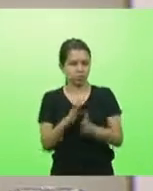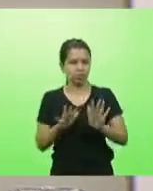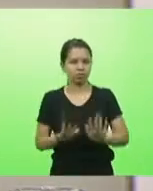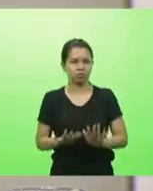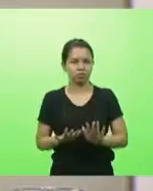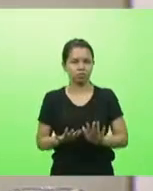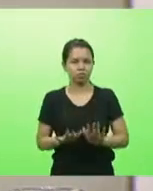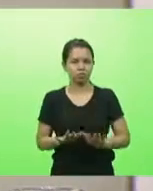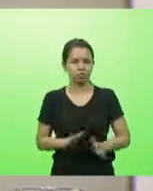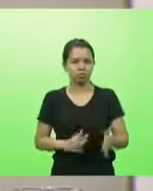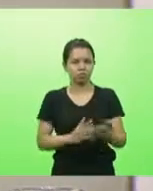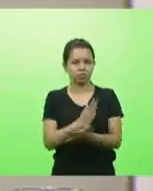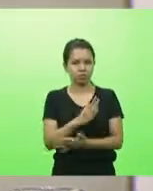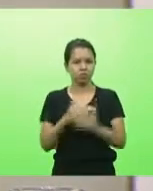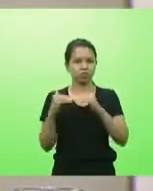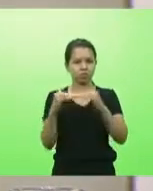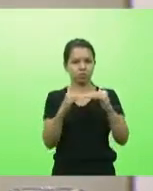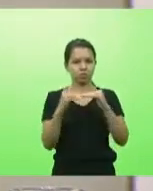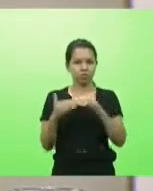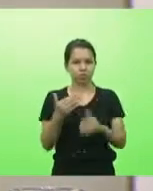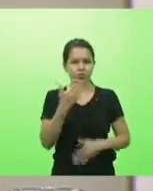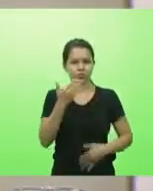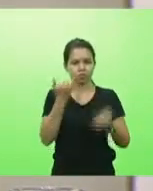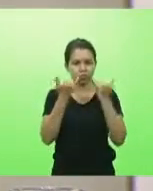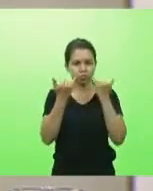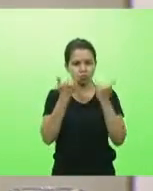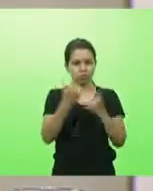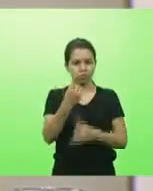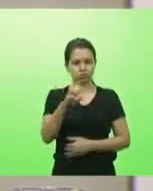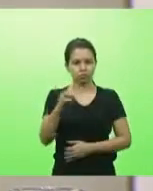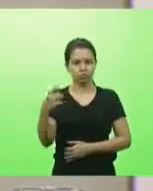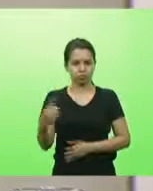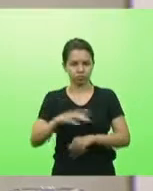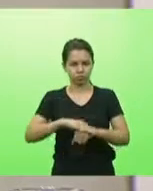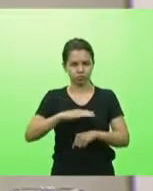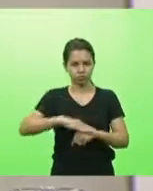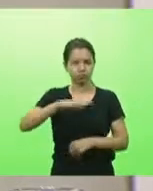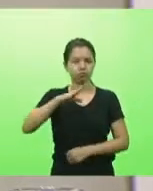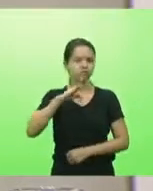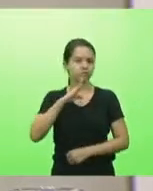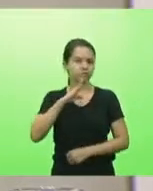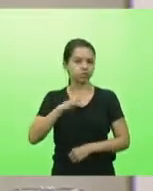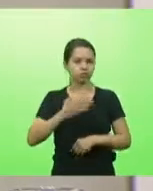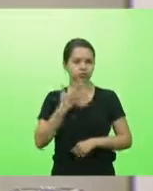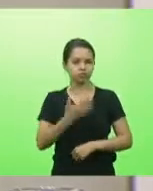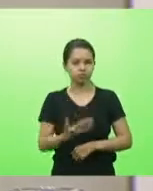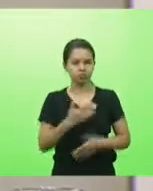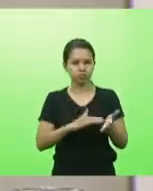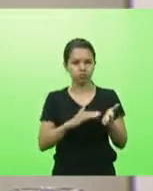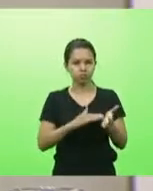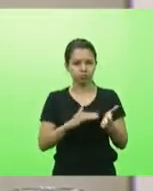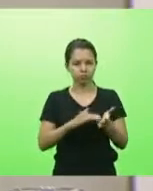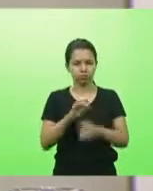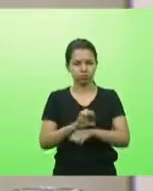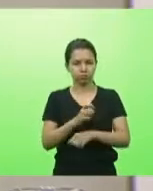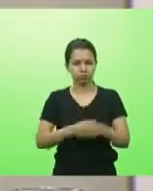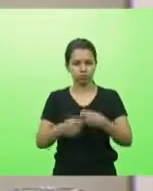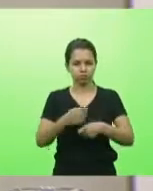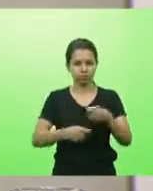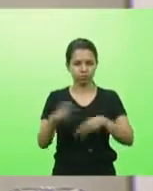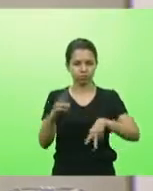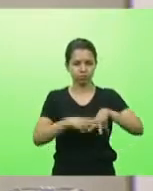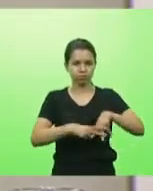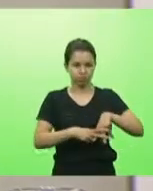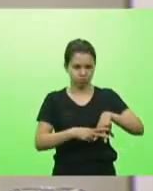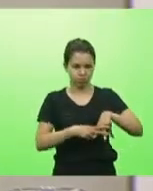aprovado por unanimidade pedido de informação 101 autor deputado Nilson Berlanda solicitando ao secretário do estado da administração prisional e sócio